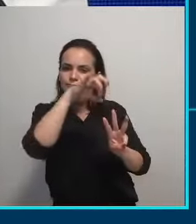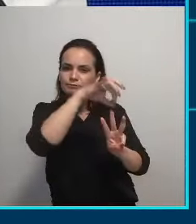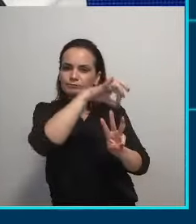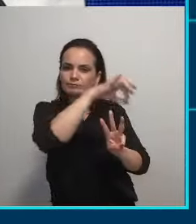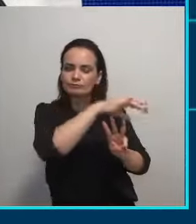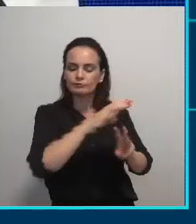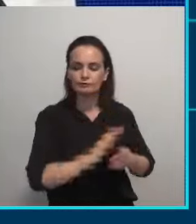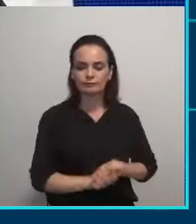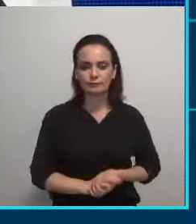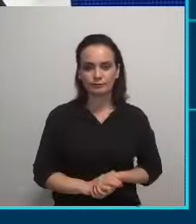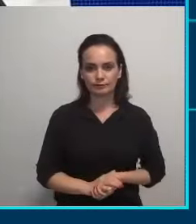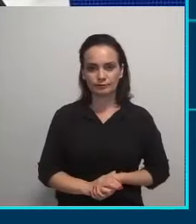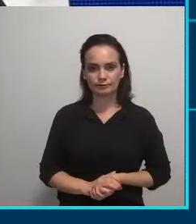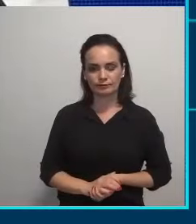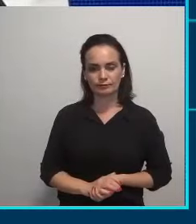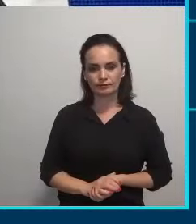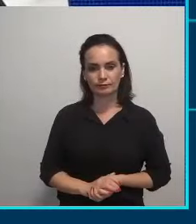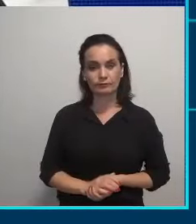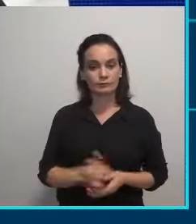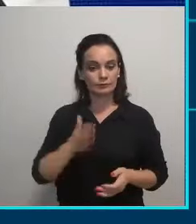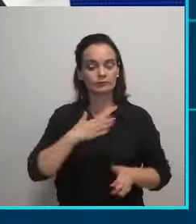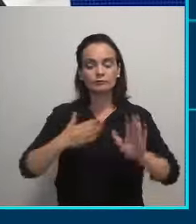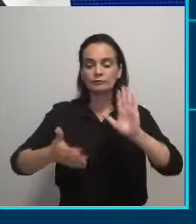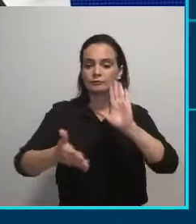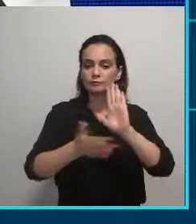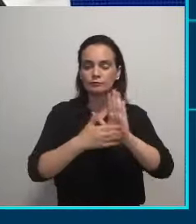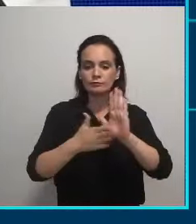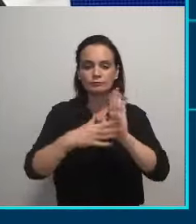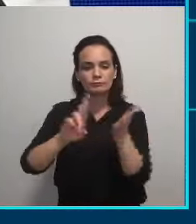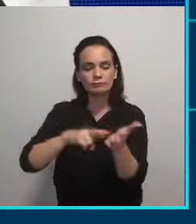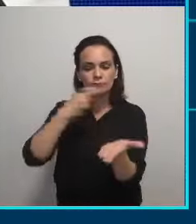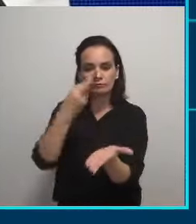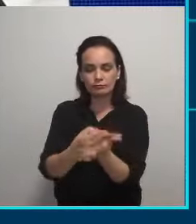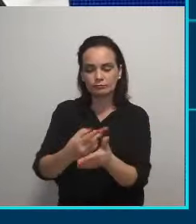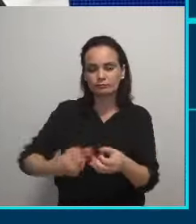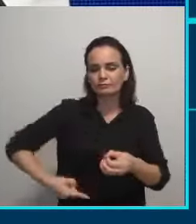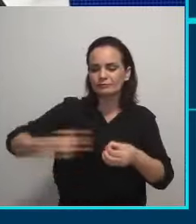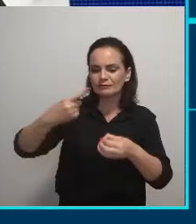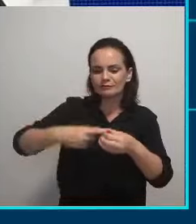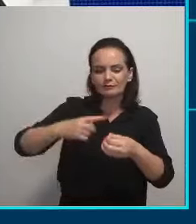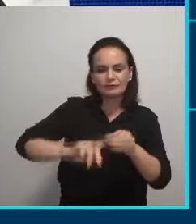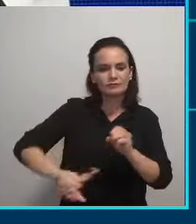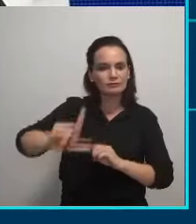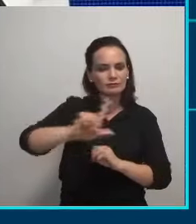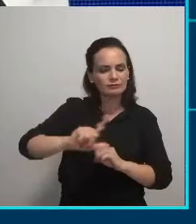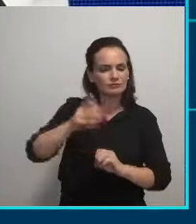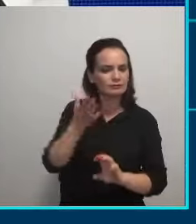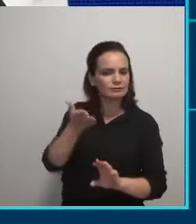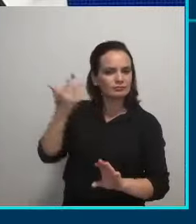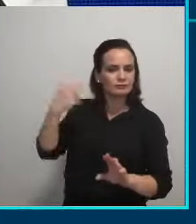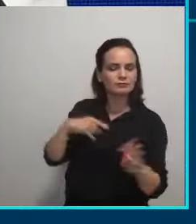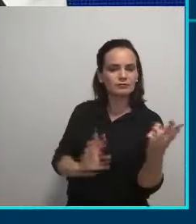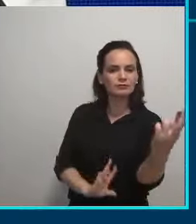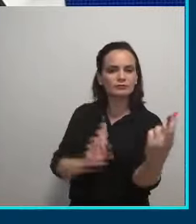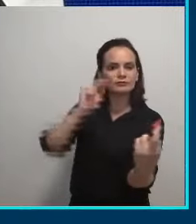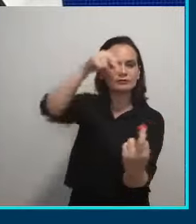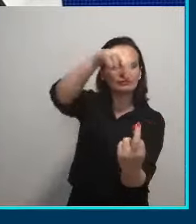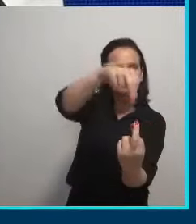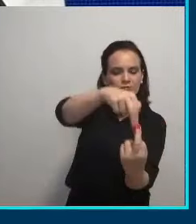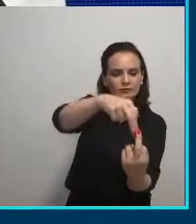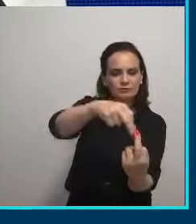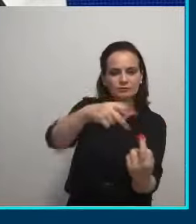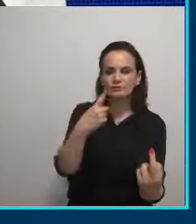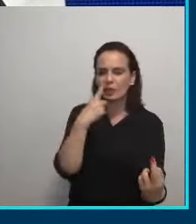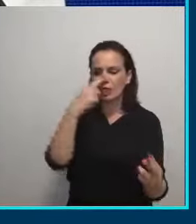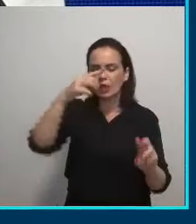A minha proposta é resgatar aquela cidade de Londrina, que já foi referência, inclusive, em coleta seletiva.